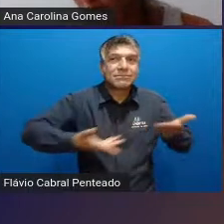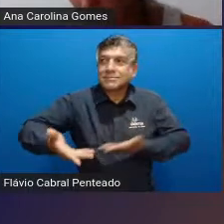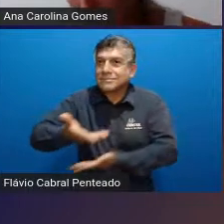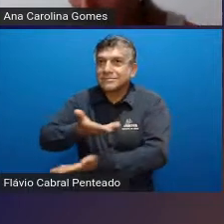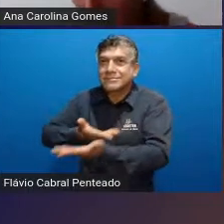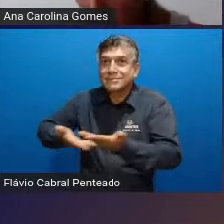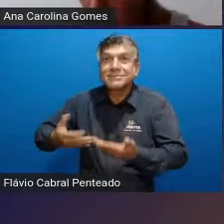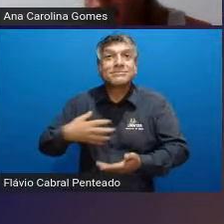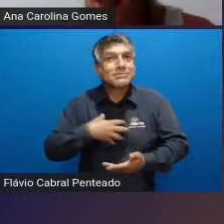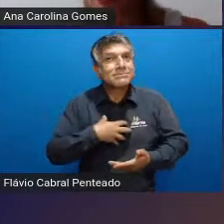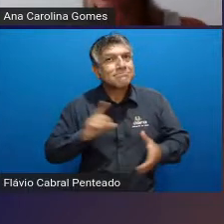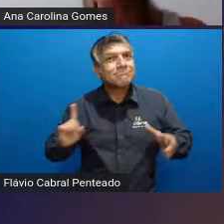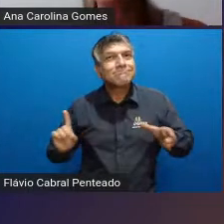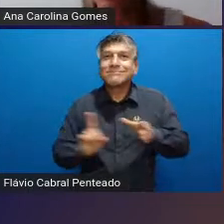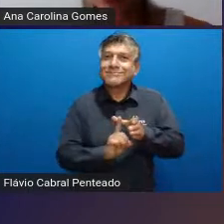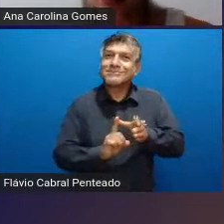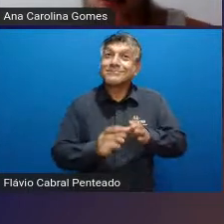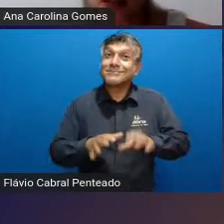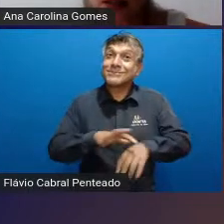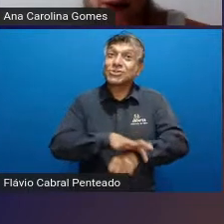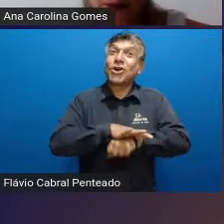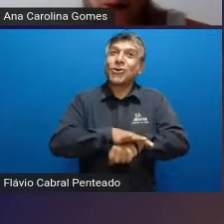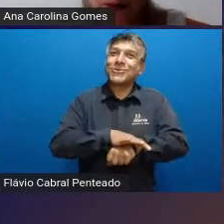seguro ali naquele ambiente que ele está